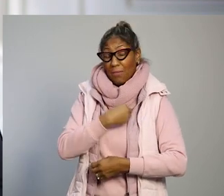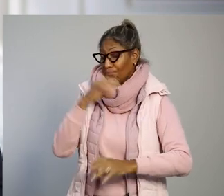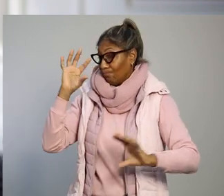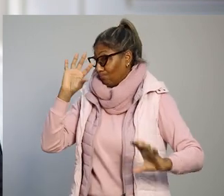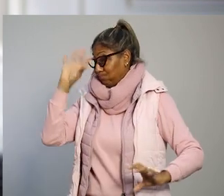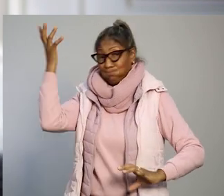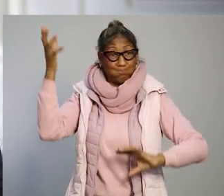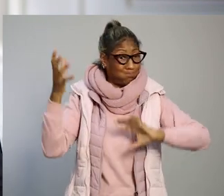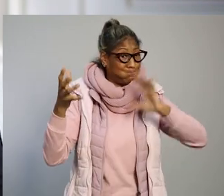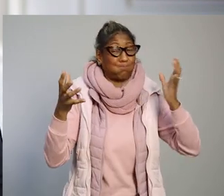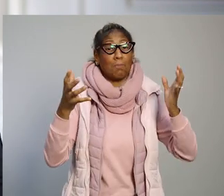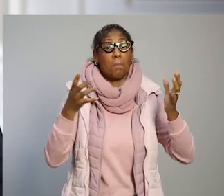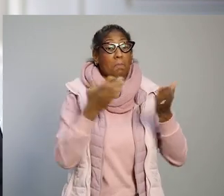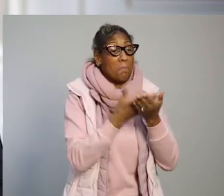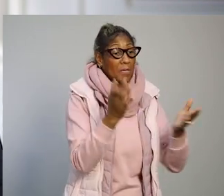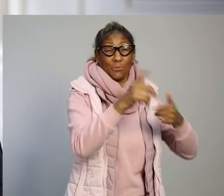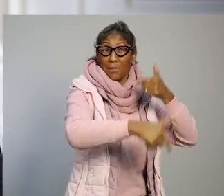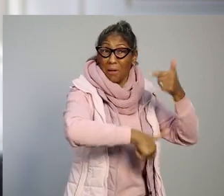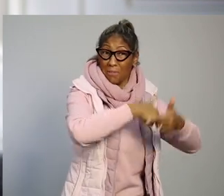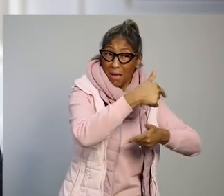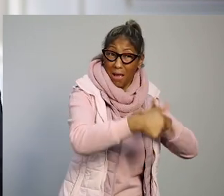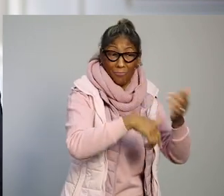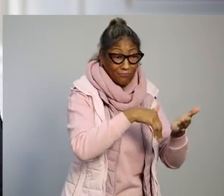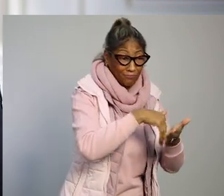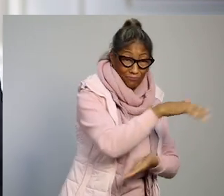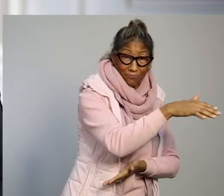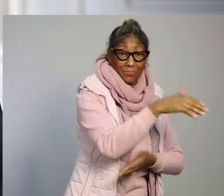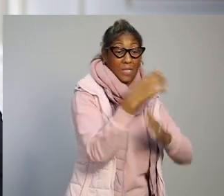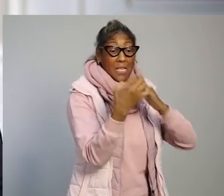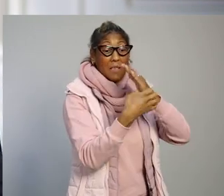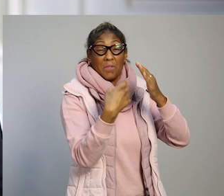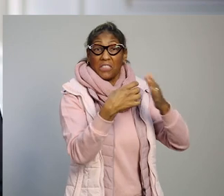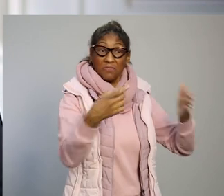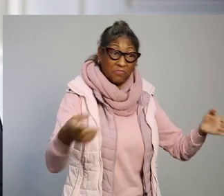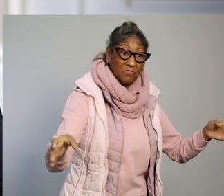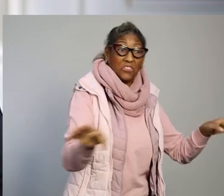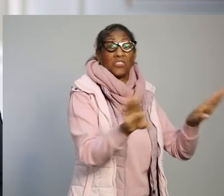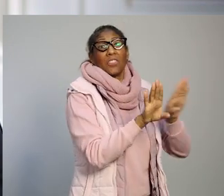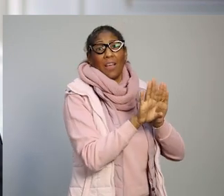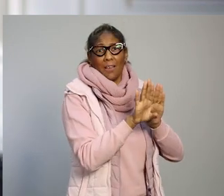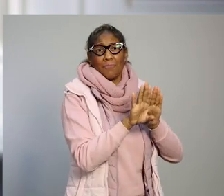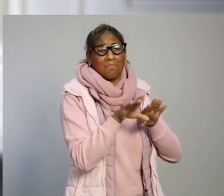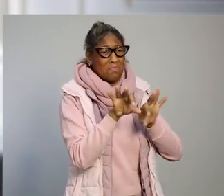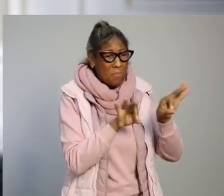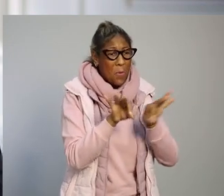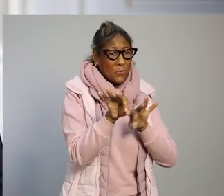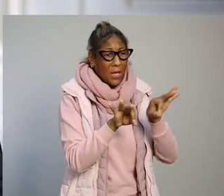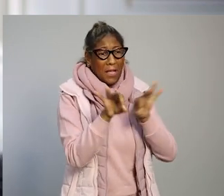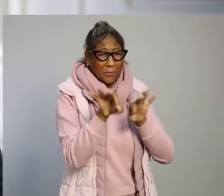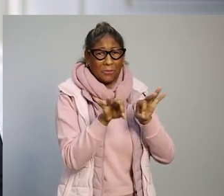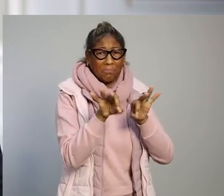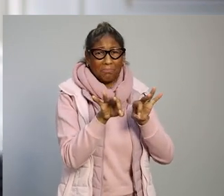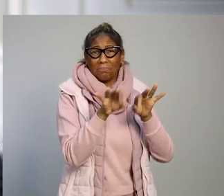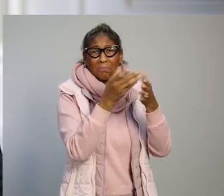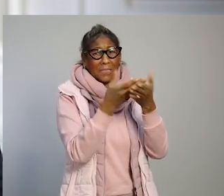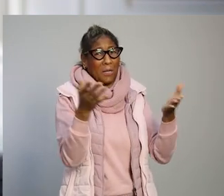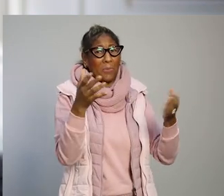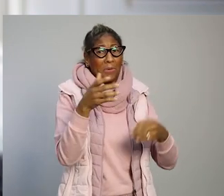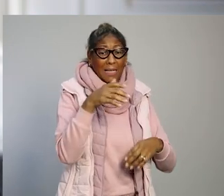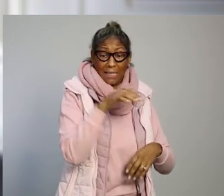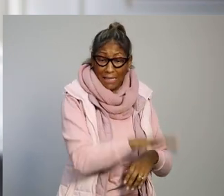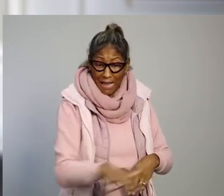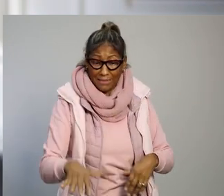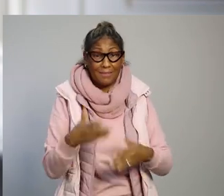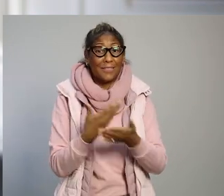todos virou do avesso. Pessoas perderam o emprego, empresas fecharam, projetos de anos foram destroçados,